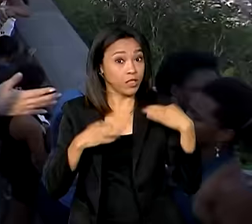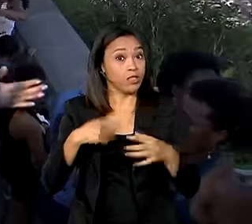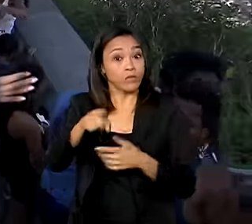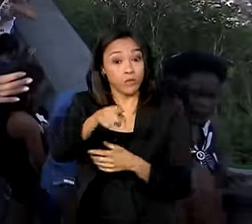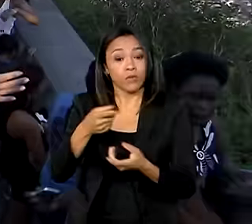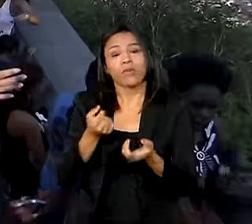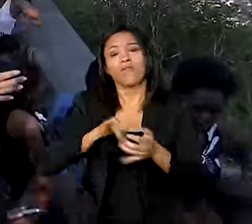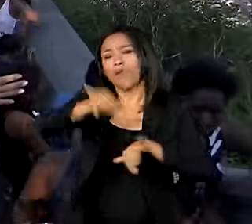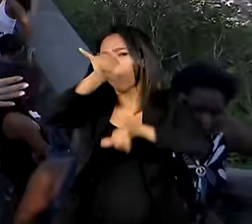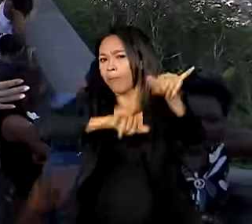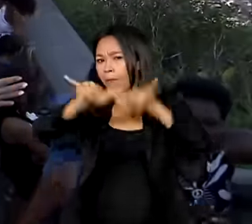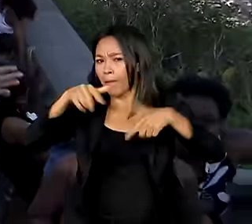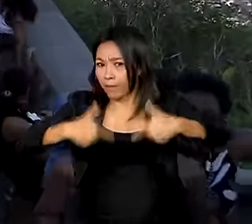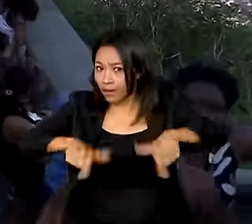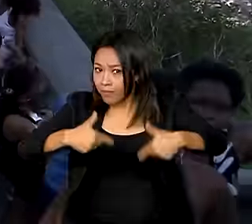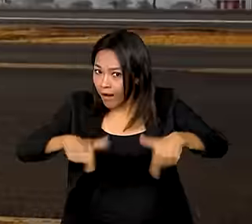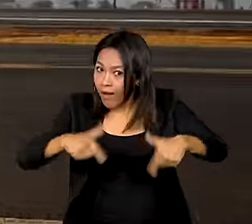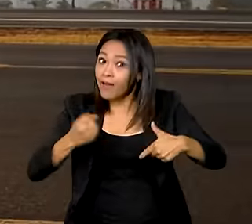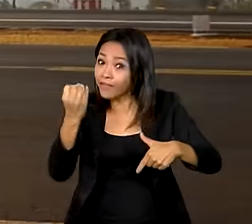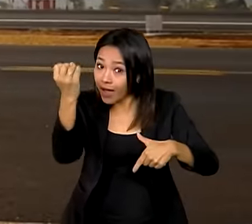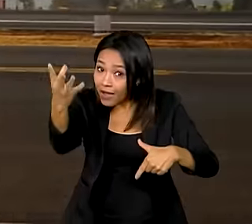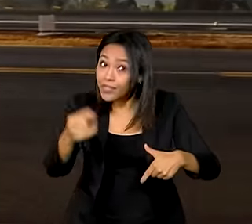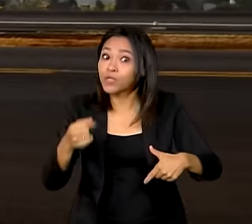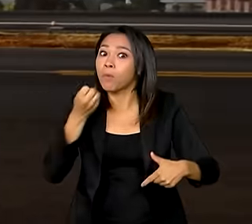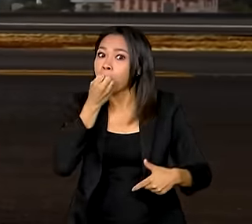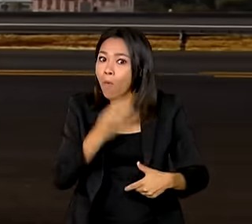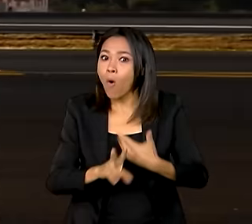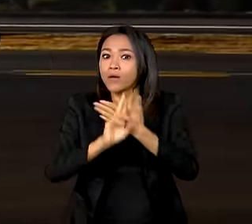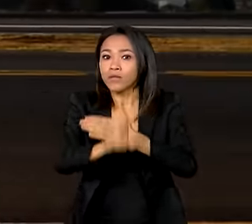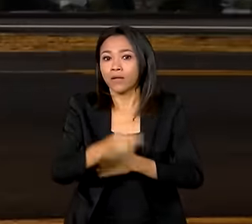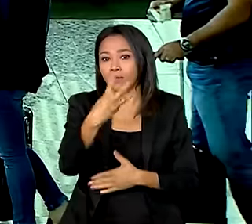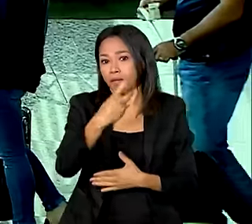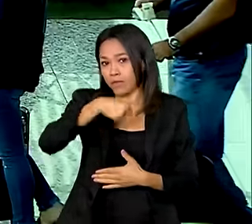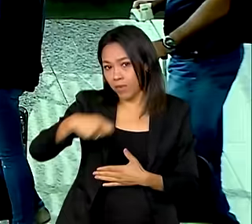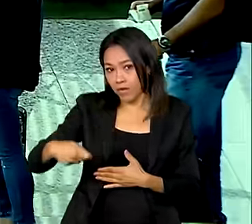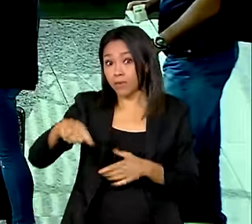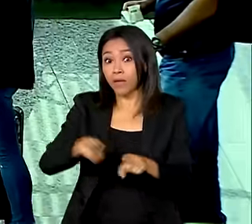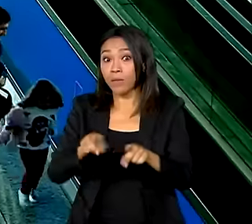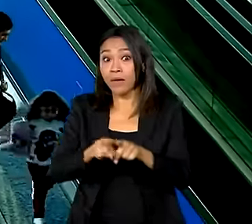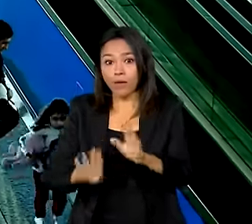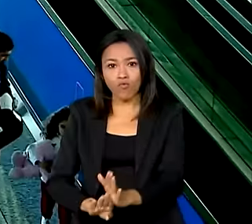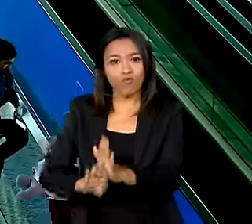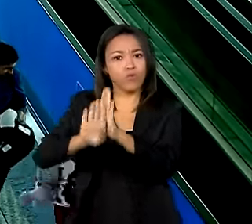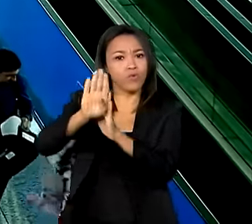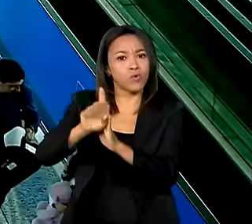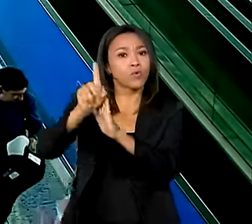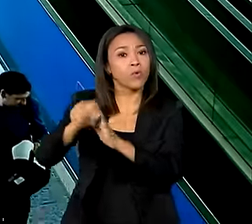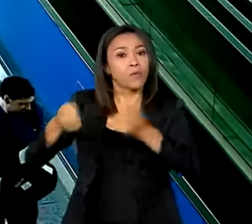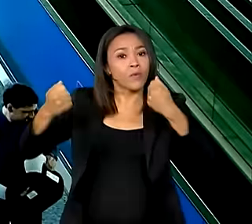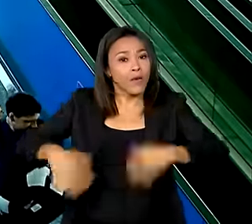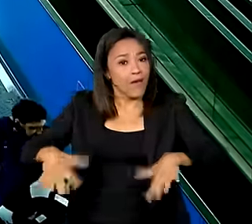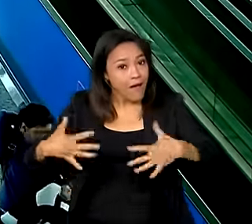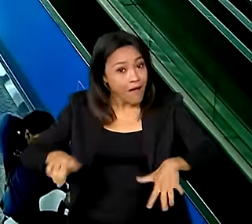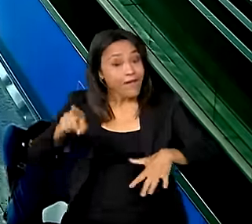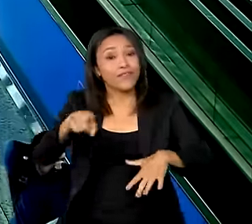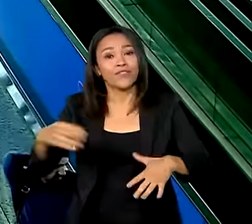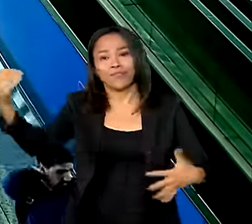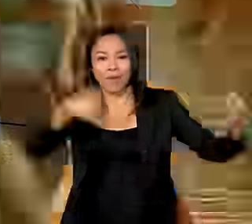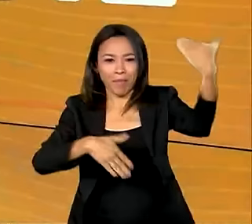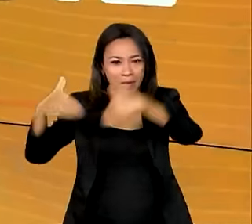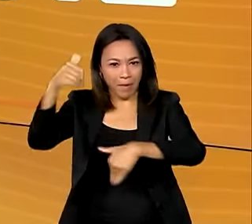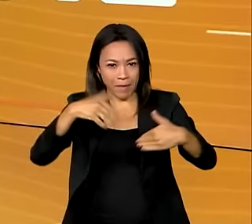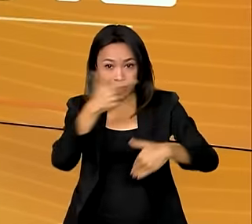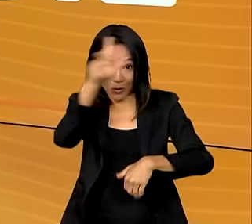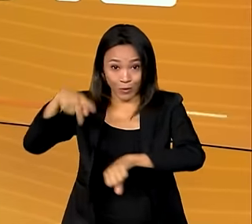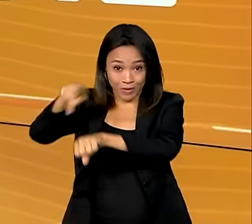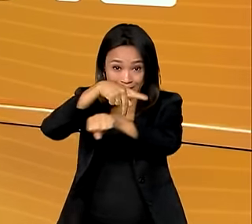a trabalho alcança o melhor resultado no terceiro trimestre. Cresce também o gasto de turistas estrangeiros no Brasil.